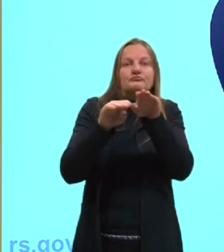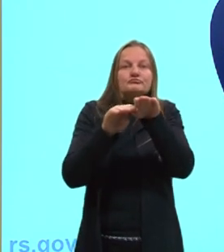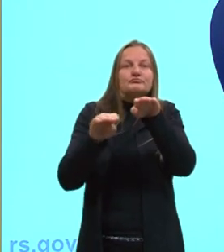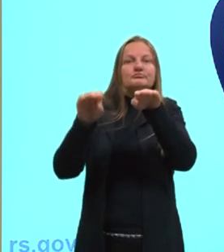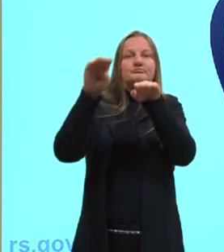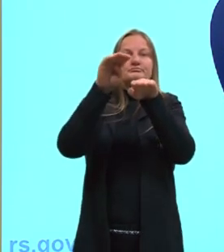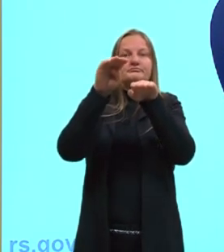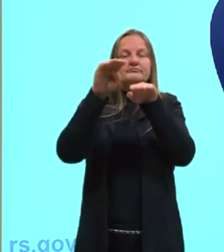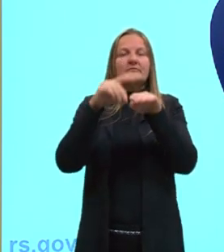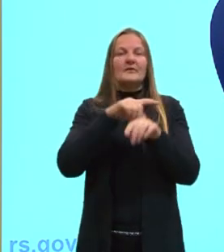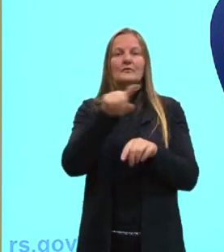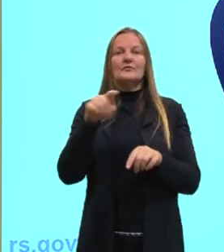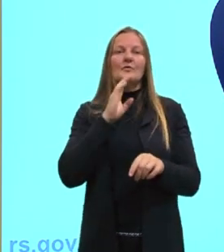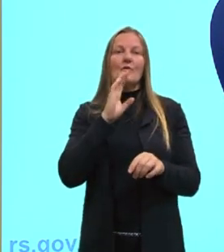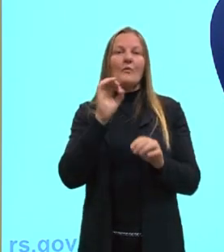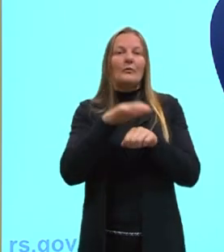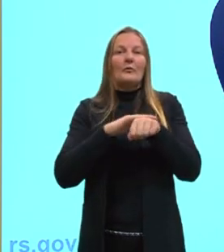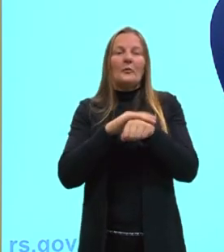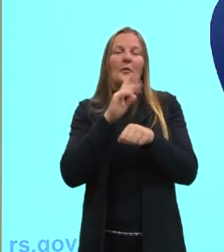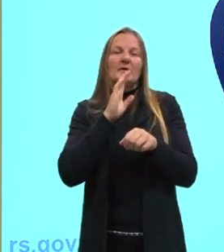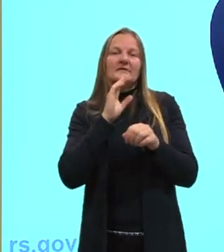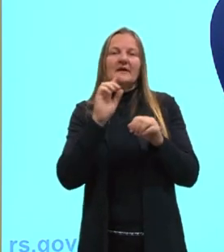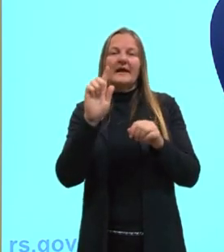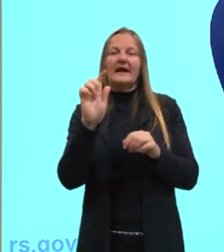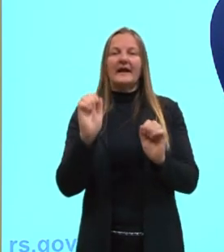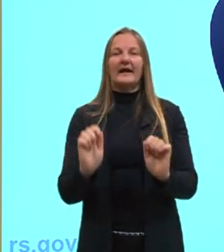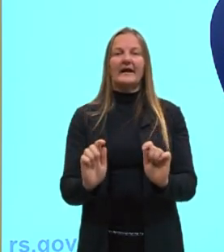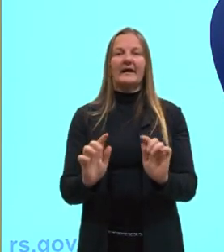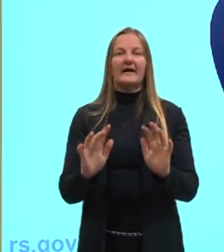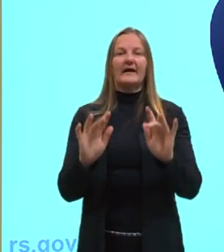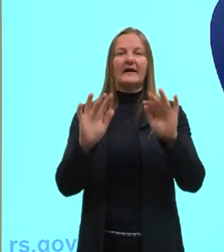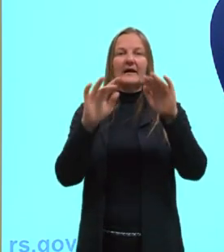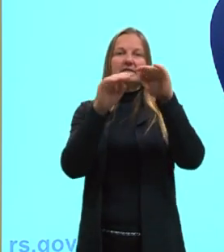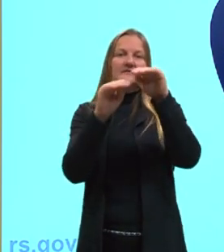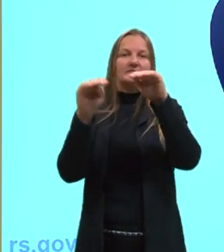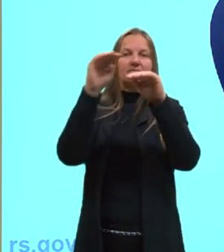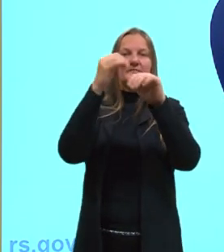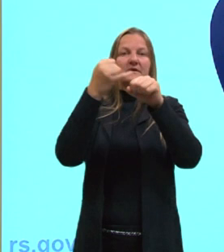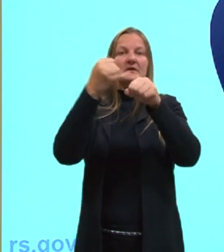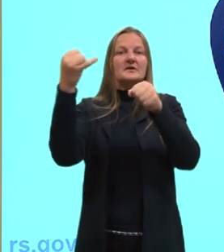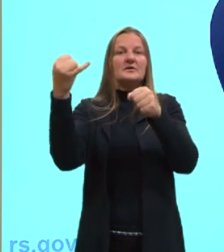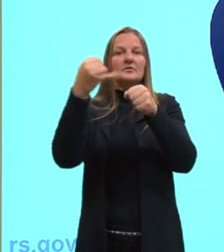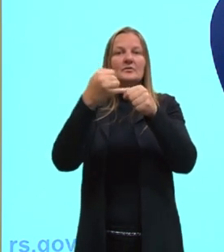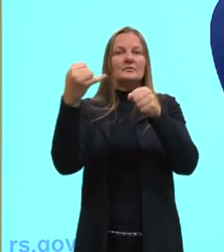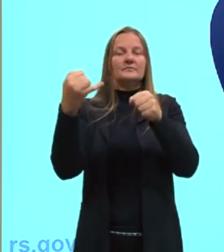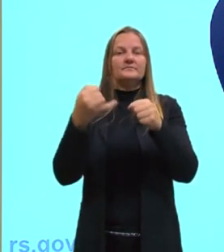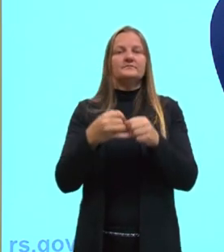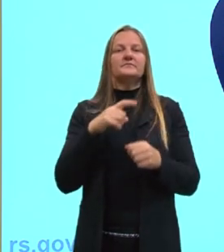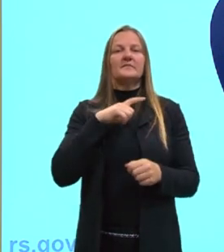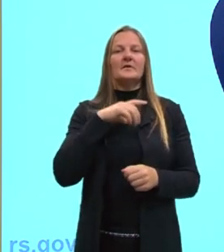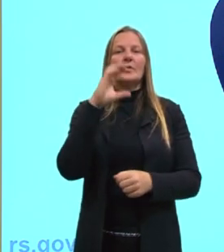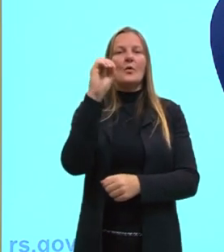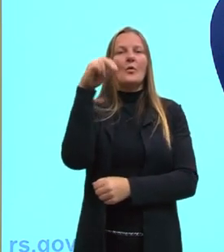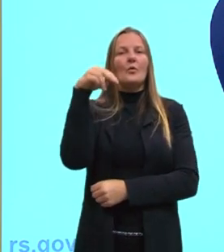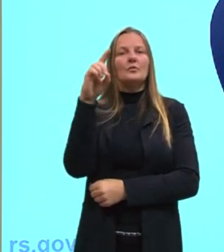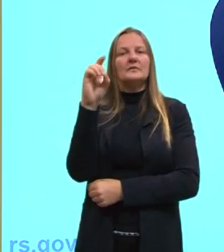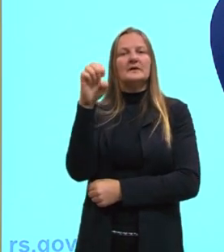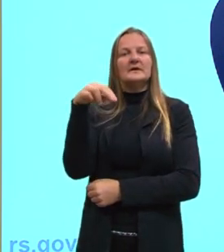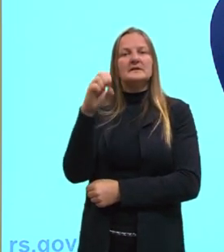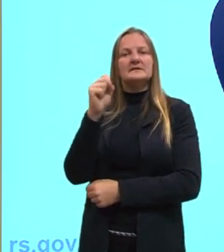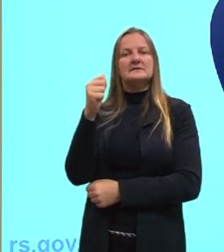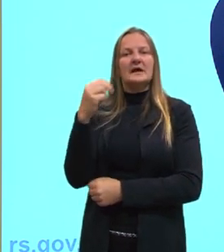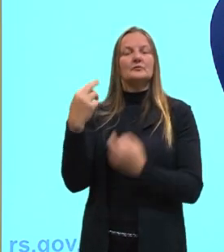geralmente, a gente acaba não falando muito, mas ele é isso, um gás altamente ionizado. E o condensado de Bose e Einstein, ele não existe